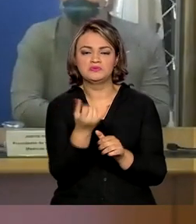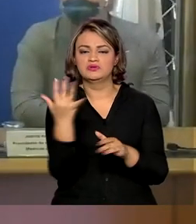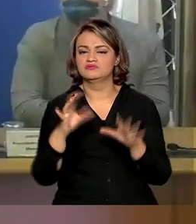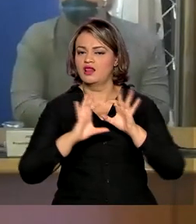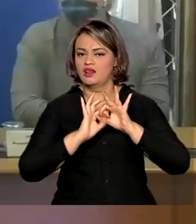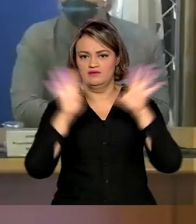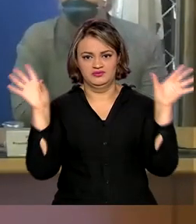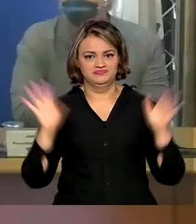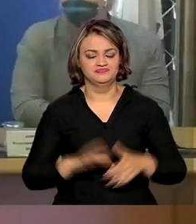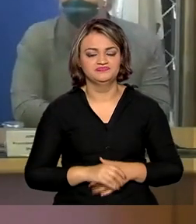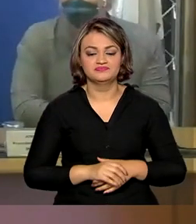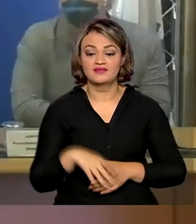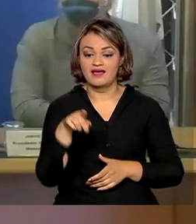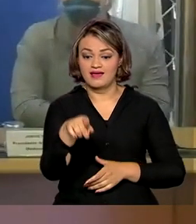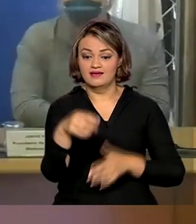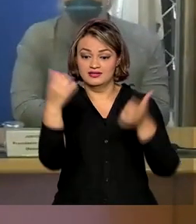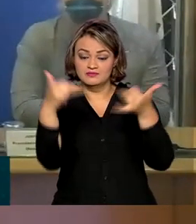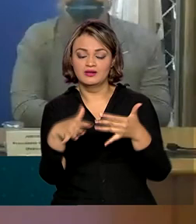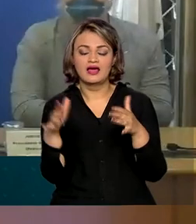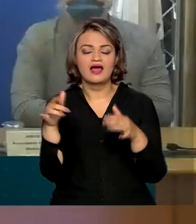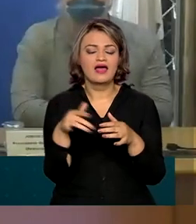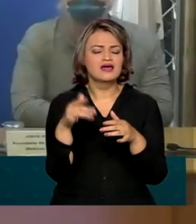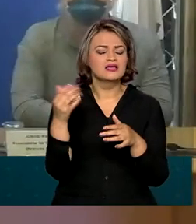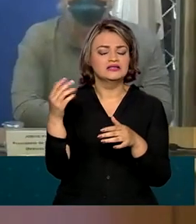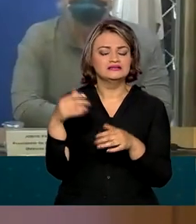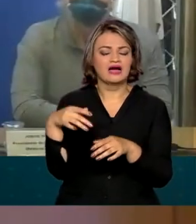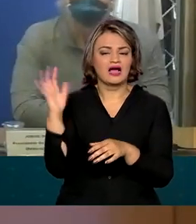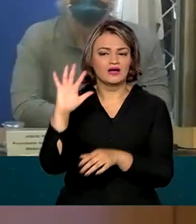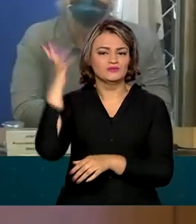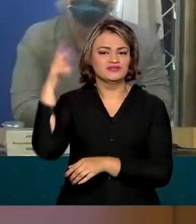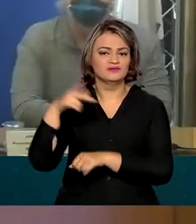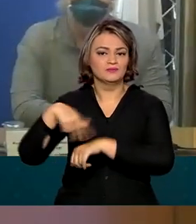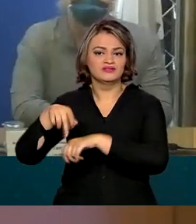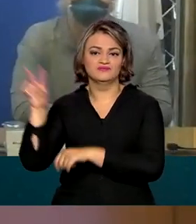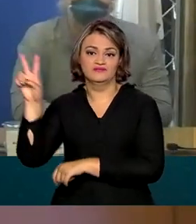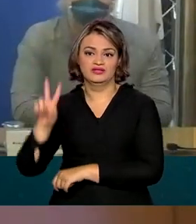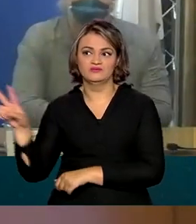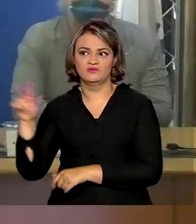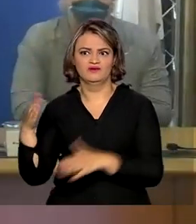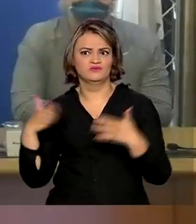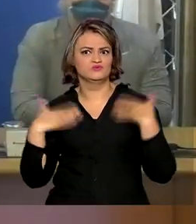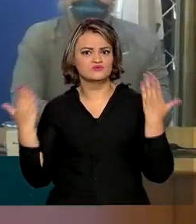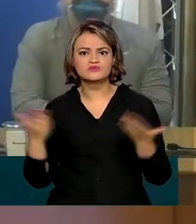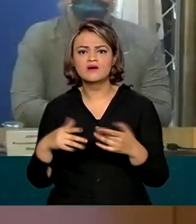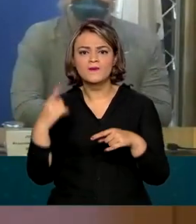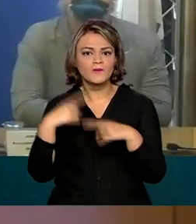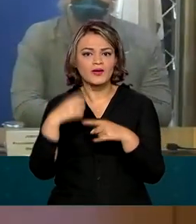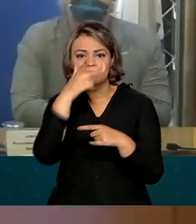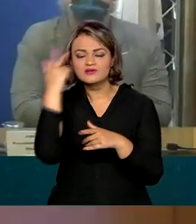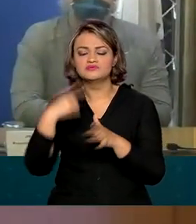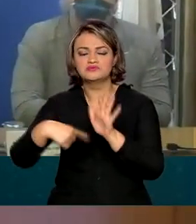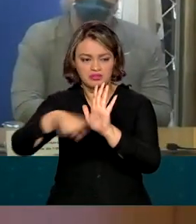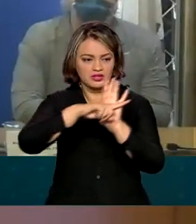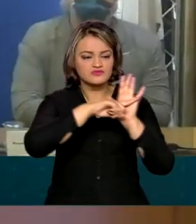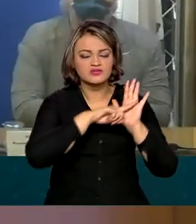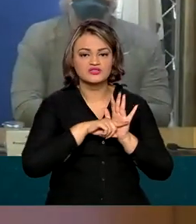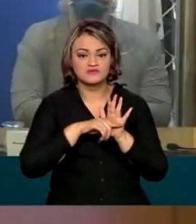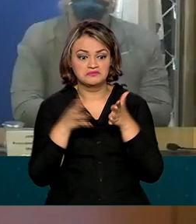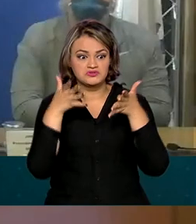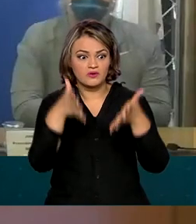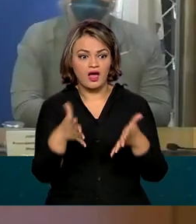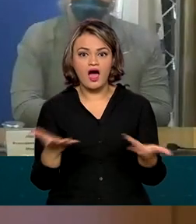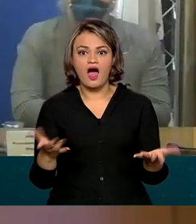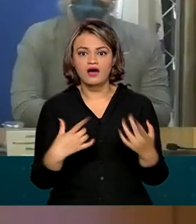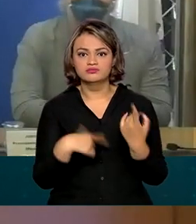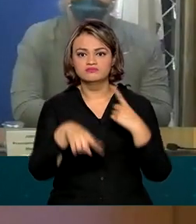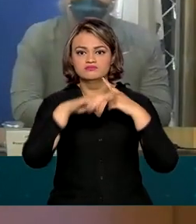em relação, depois que a gente teve esse número da Venezuela, inesperado, porque todos viajaram negativos e aí realmente é a